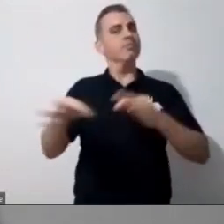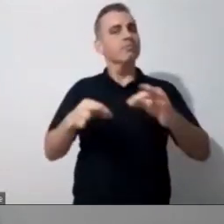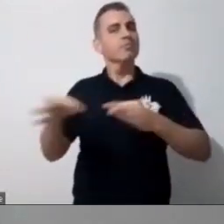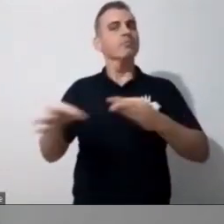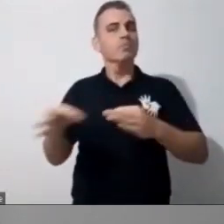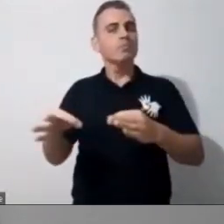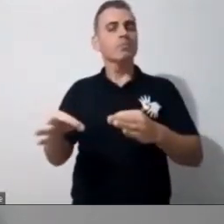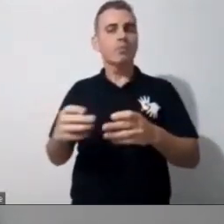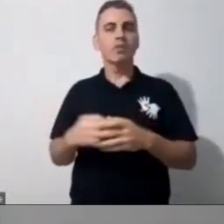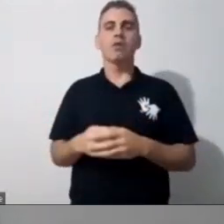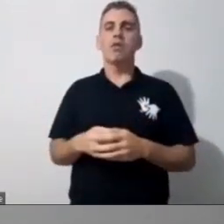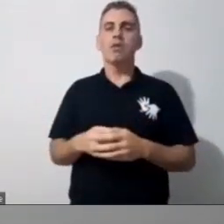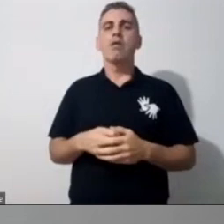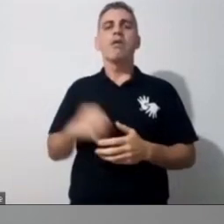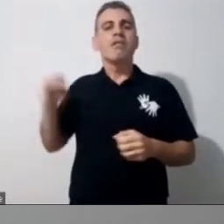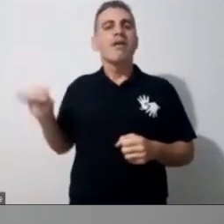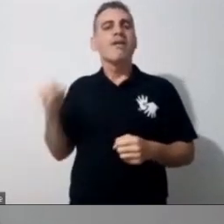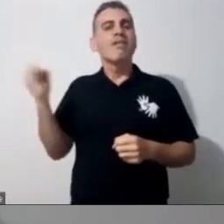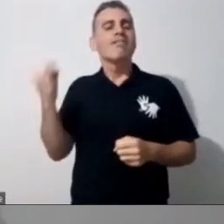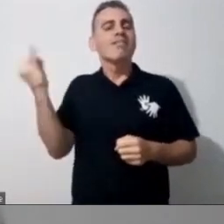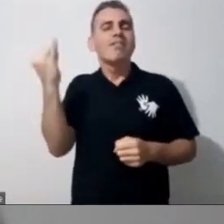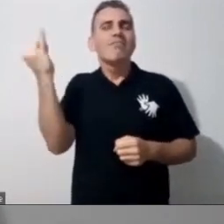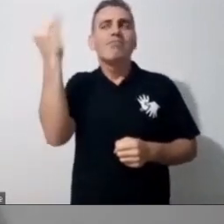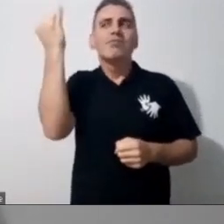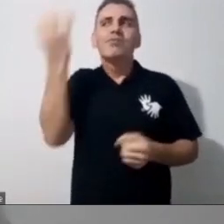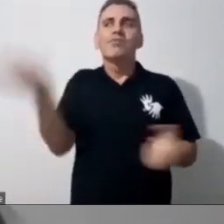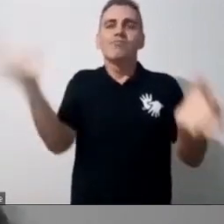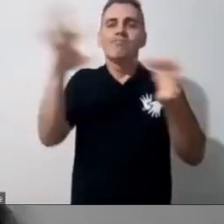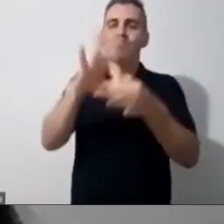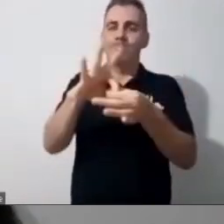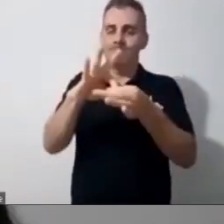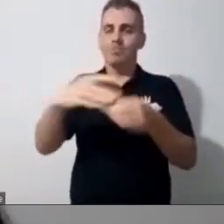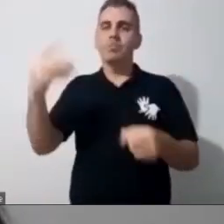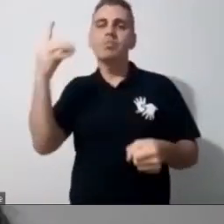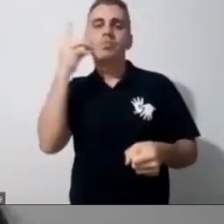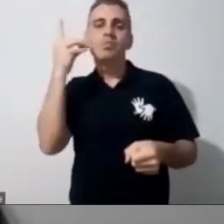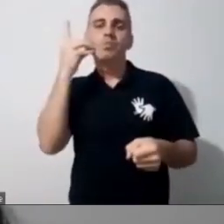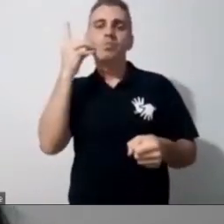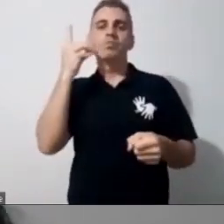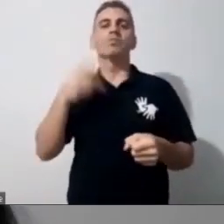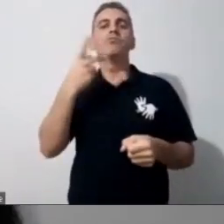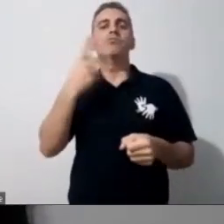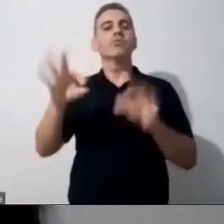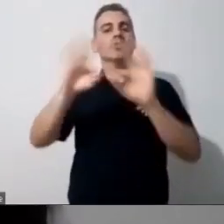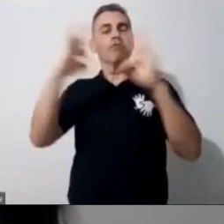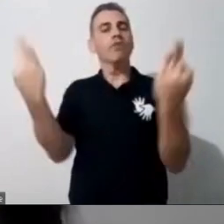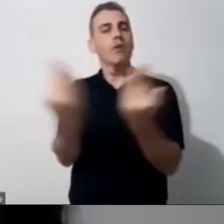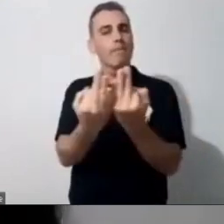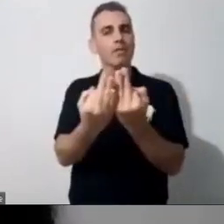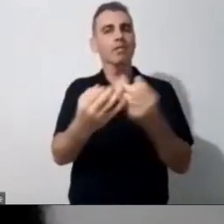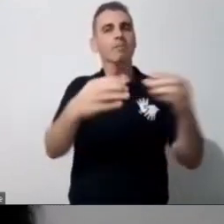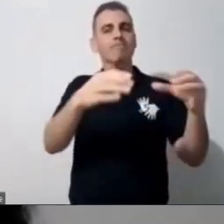ele é extremamente ligado ao que a Dani falou, a essa família, a esse ambiente, como que